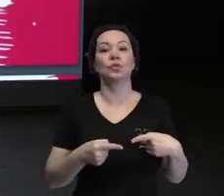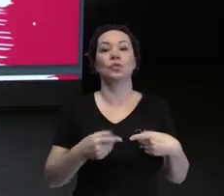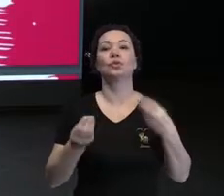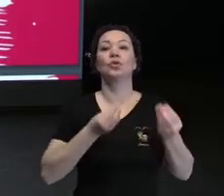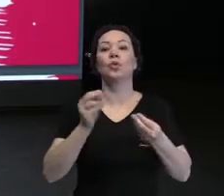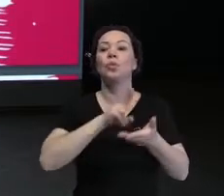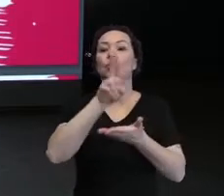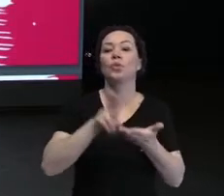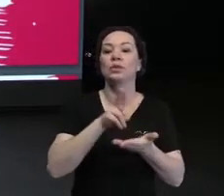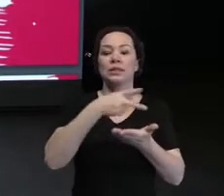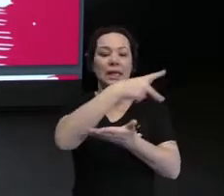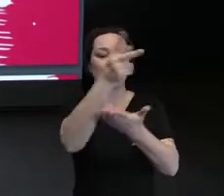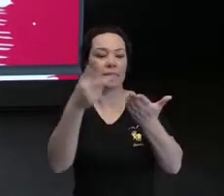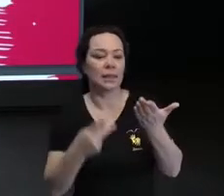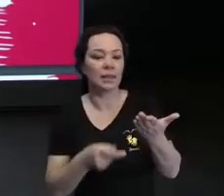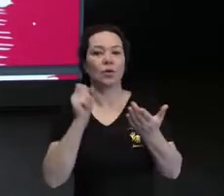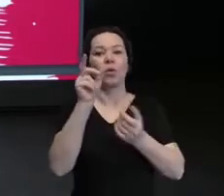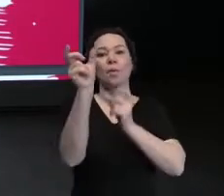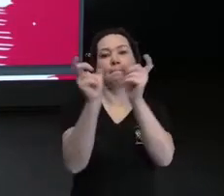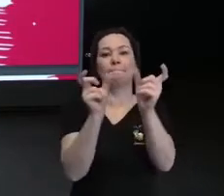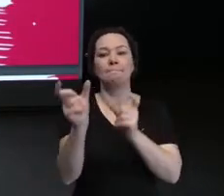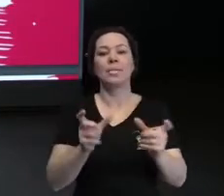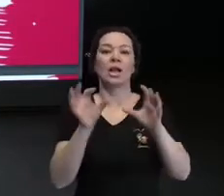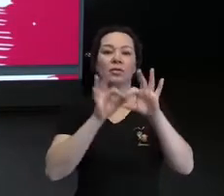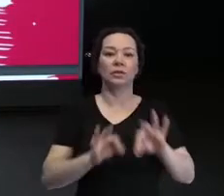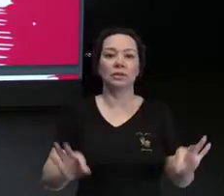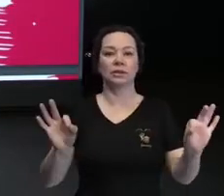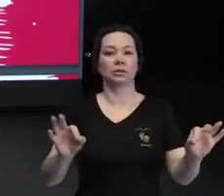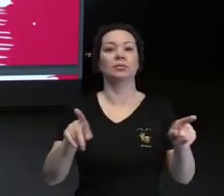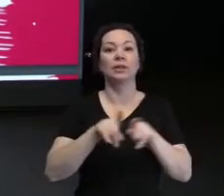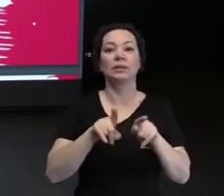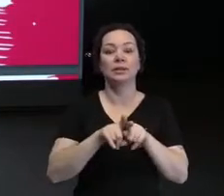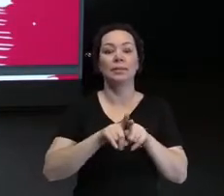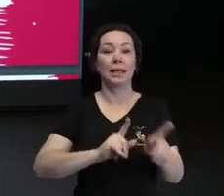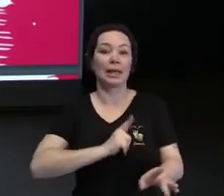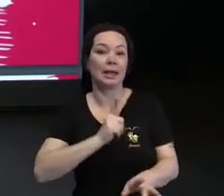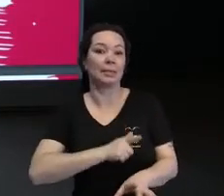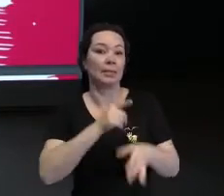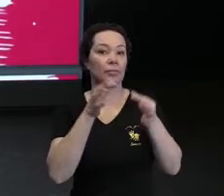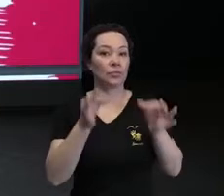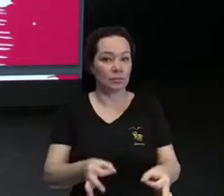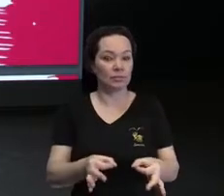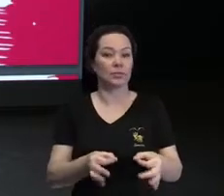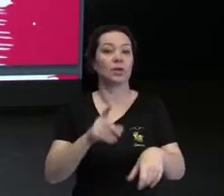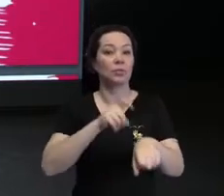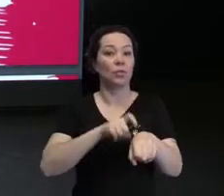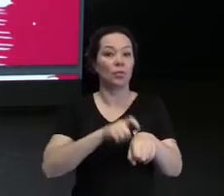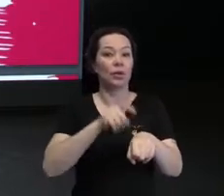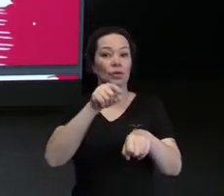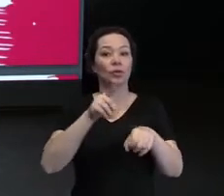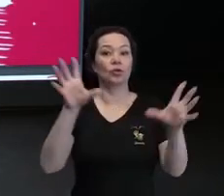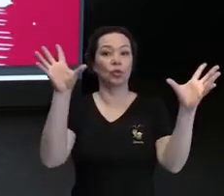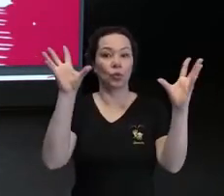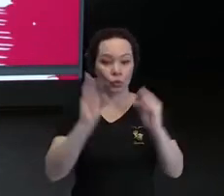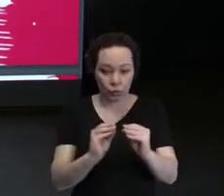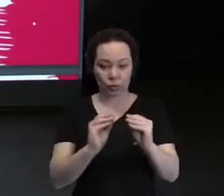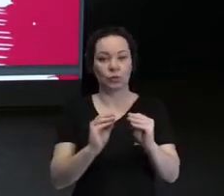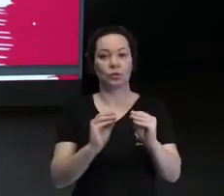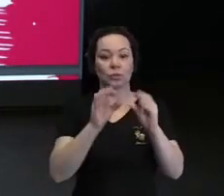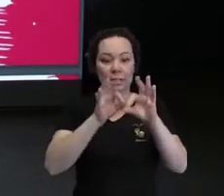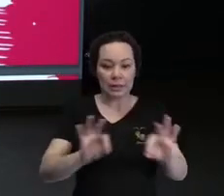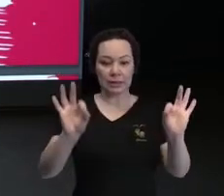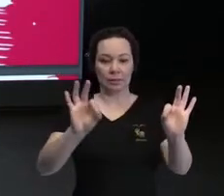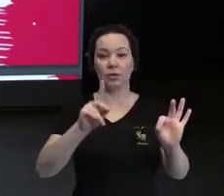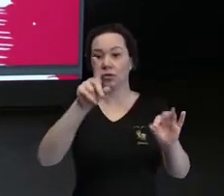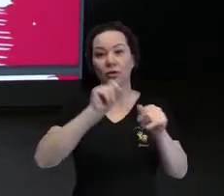das imagens, as palavras simples, a gramática correta, e no momento em que a gente simplifica a fala, a gente não